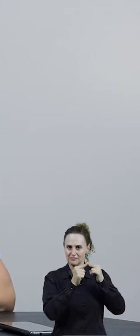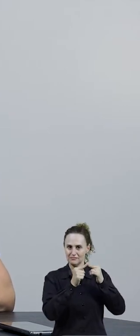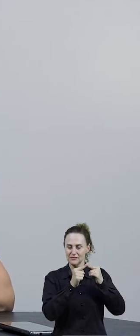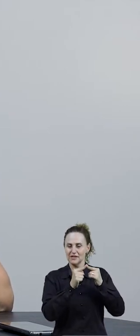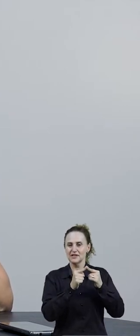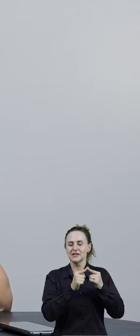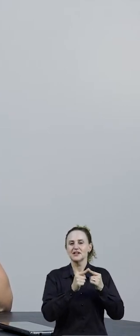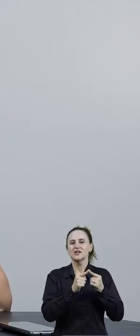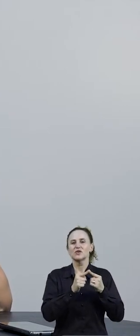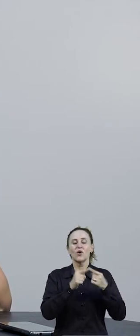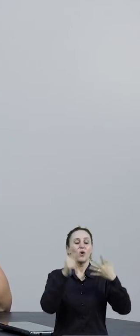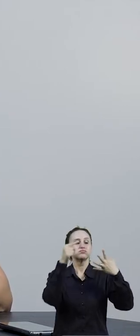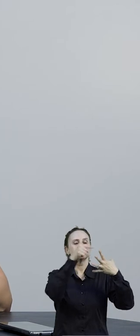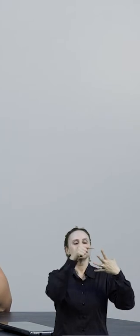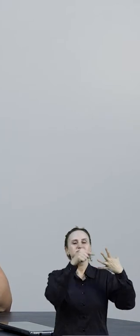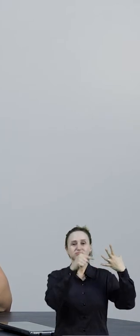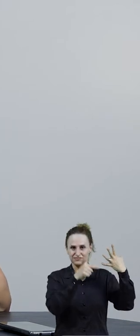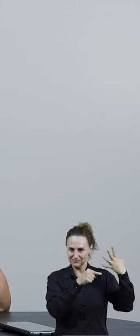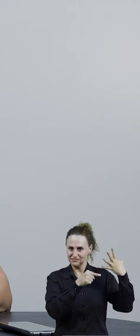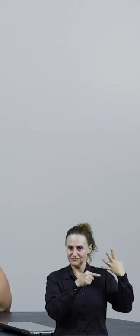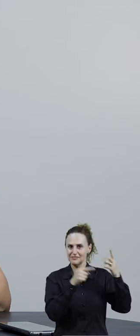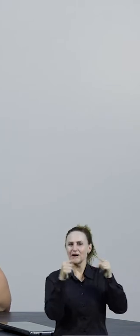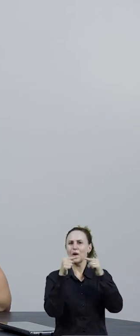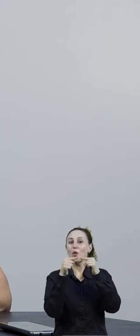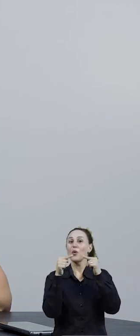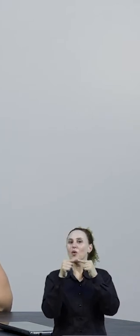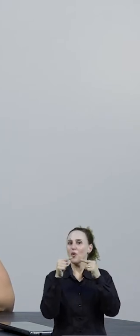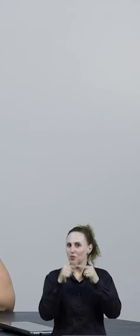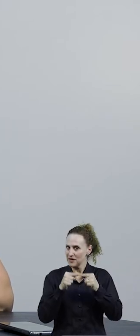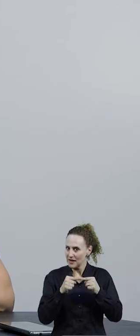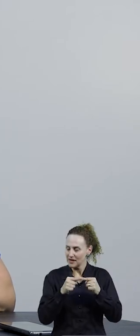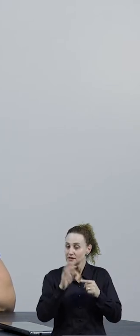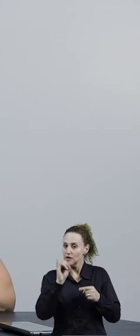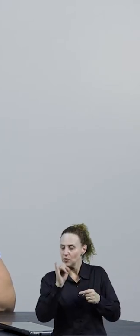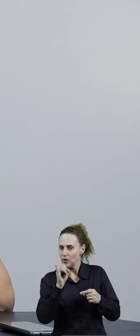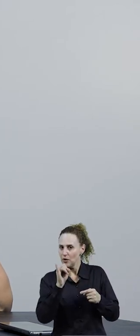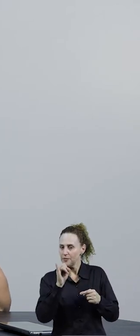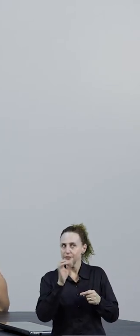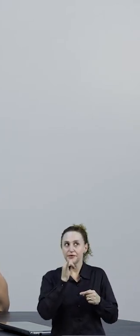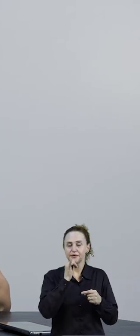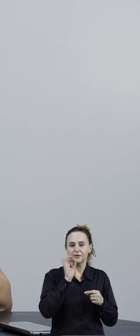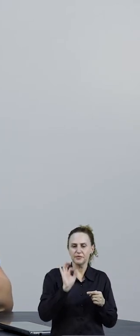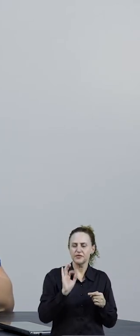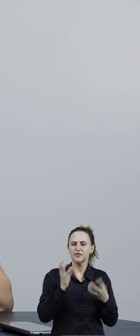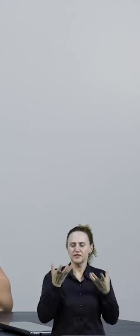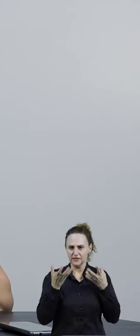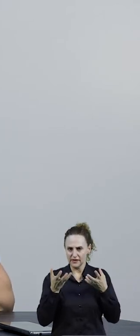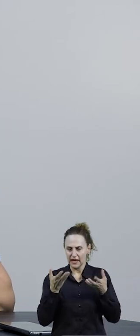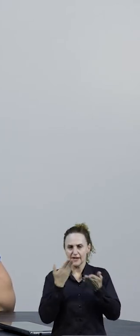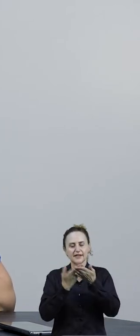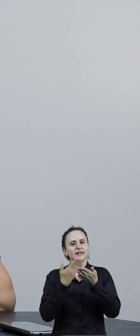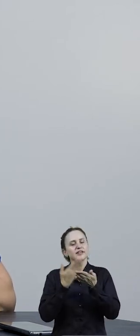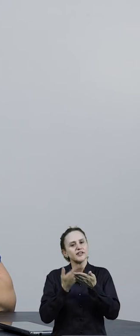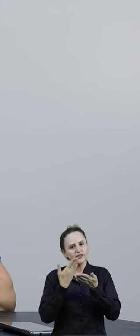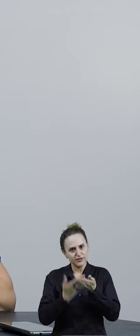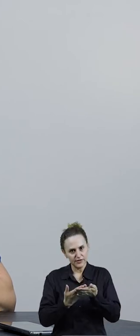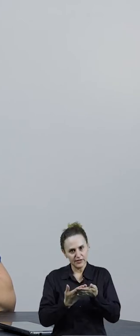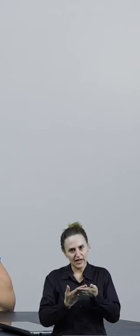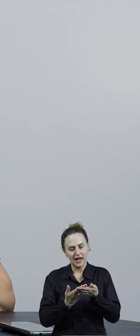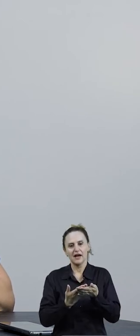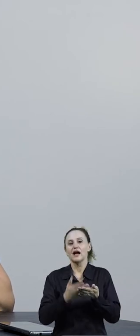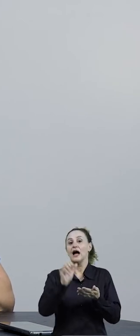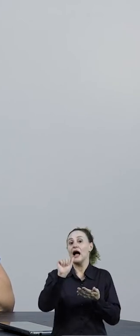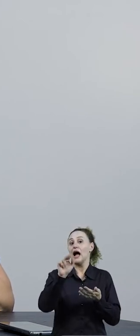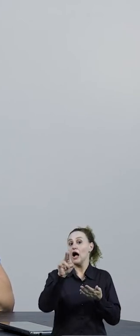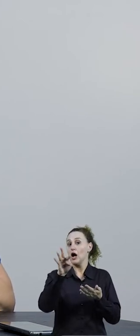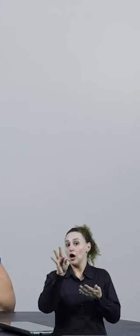autoestudo que trata da produção escrita. Então, uma dica, se vocês quiserem estudar a unidade, a